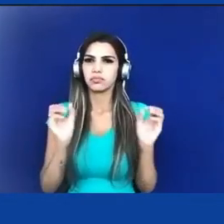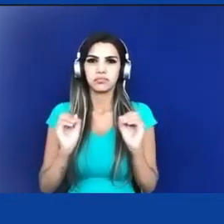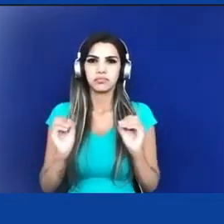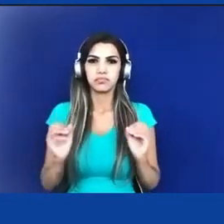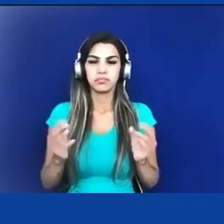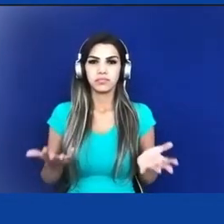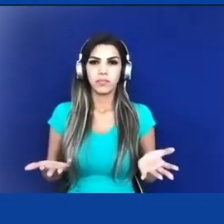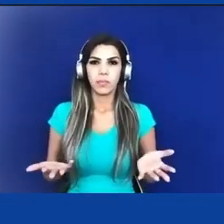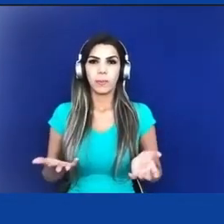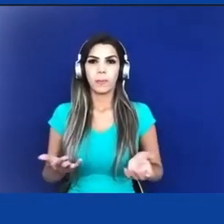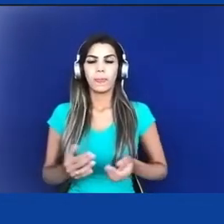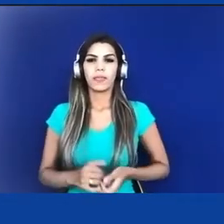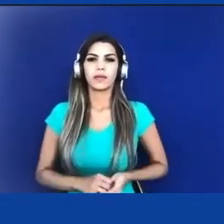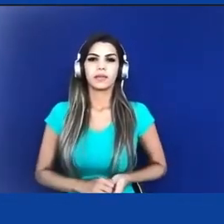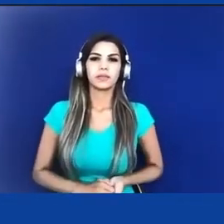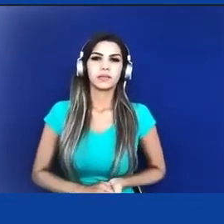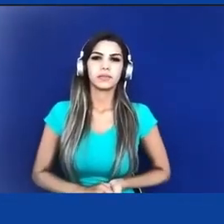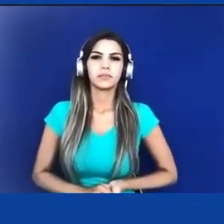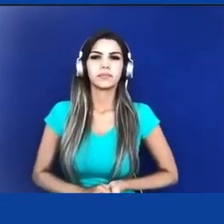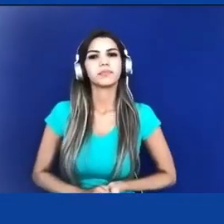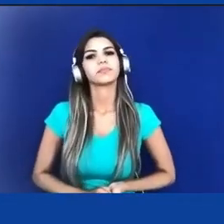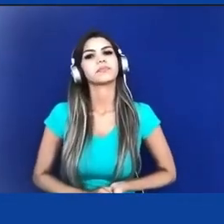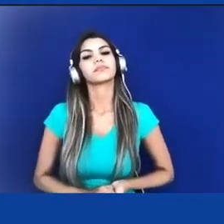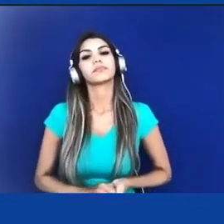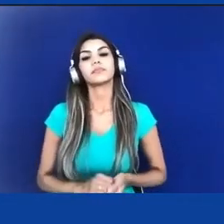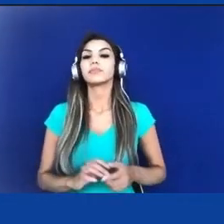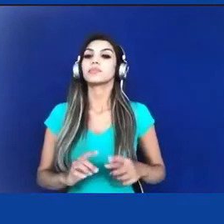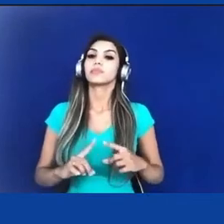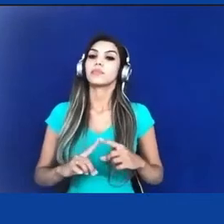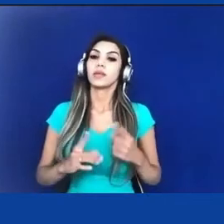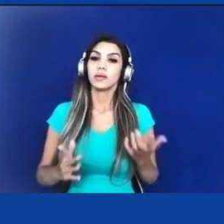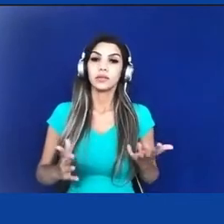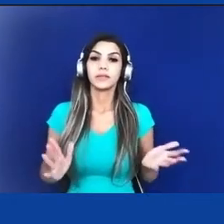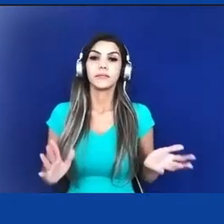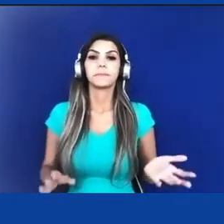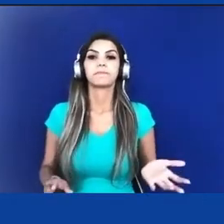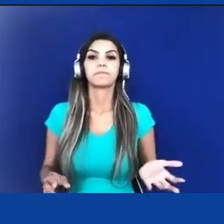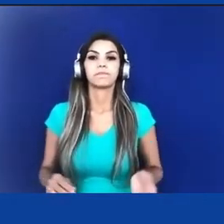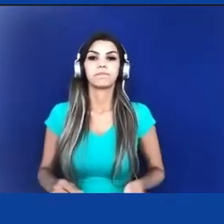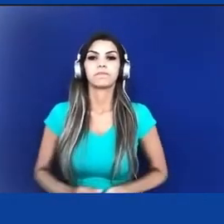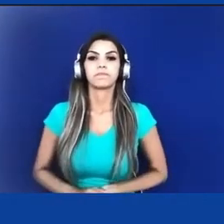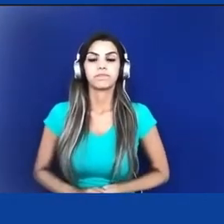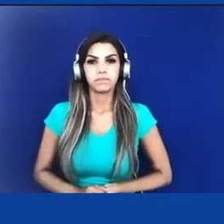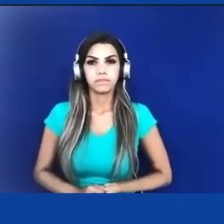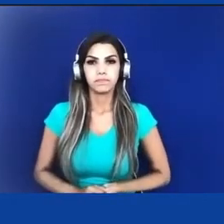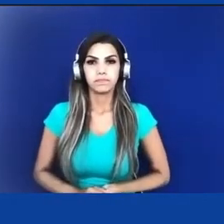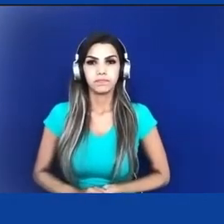Agora, entrar em guerra, como parece que esse,